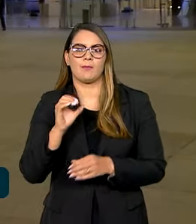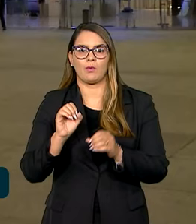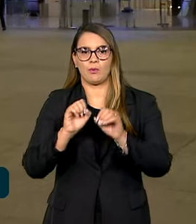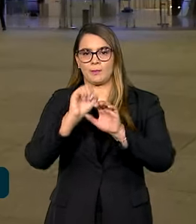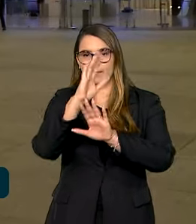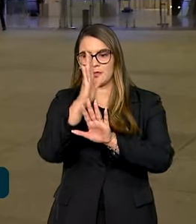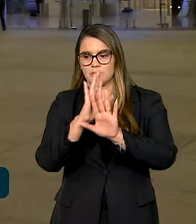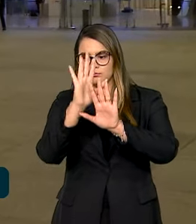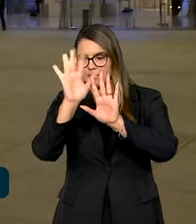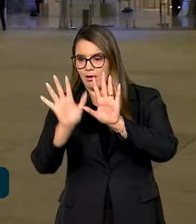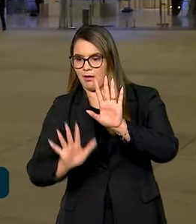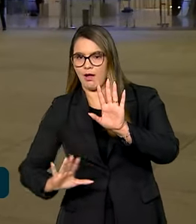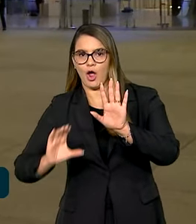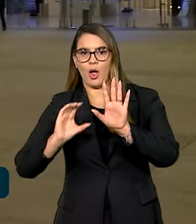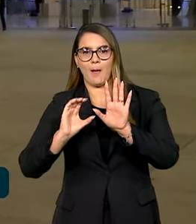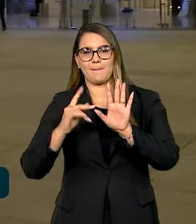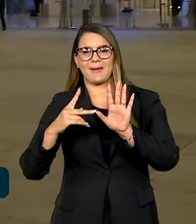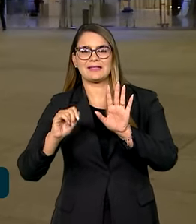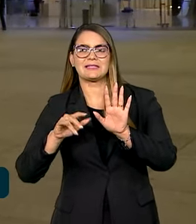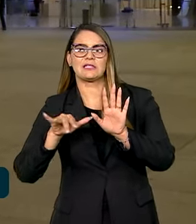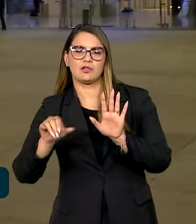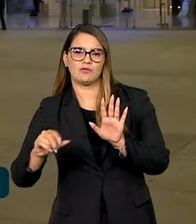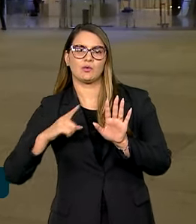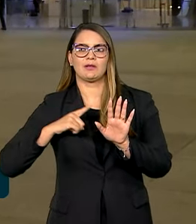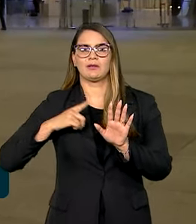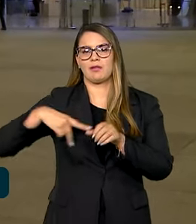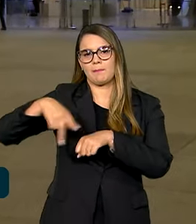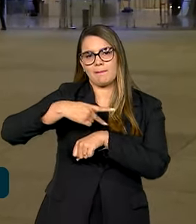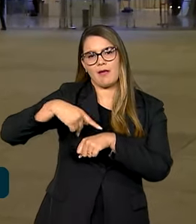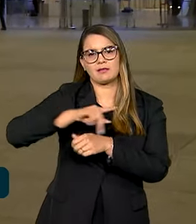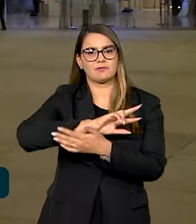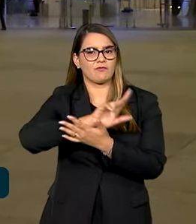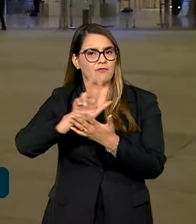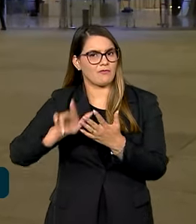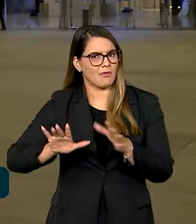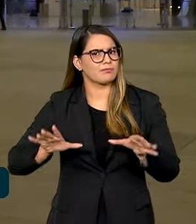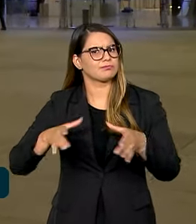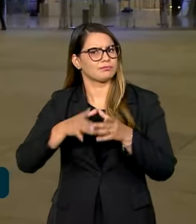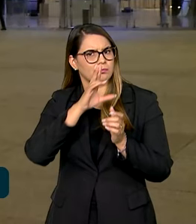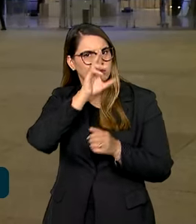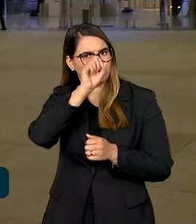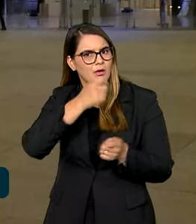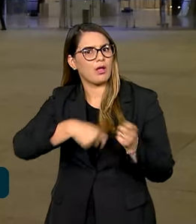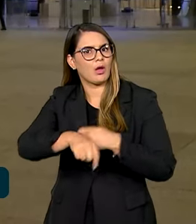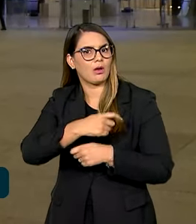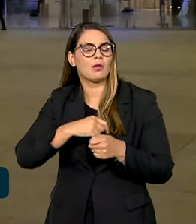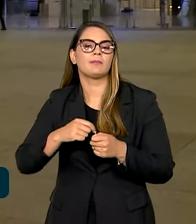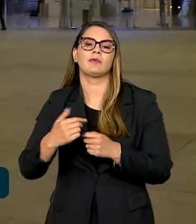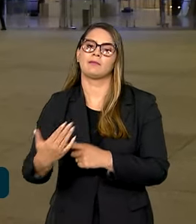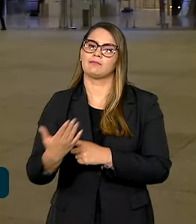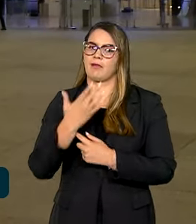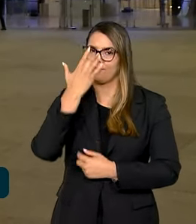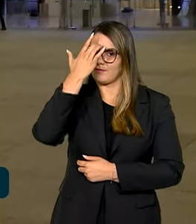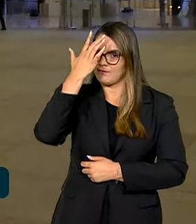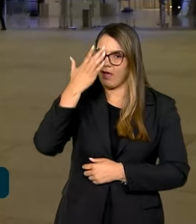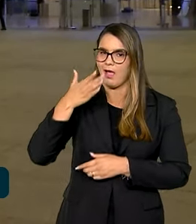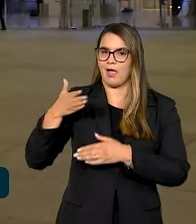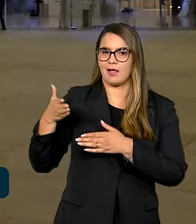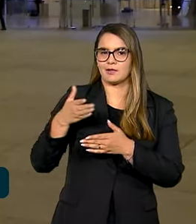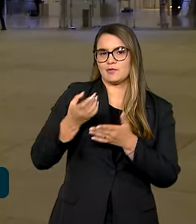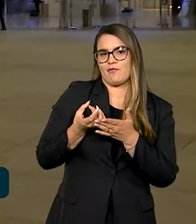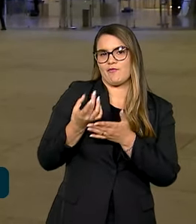Pacífico, onde estão diversos países de grande força econômica, facilitando e barateando as nossas